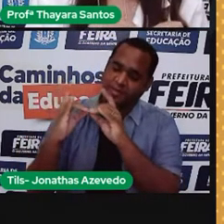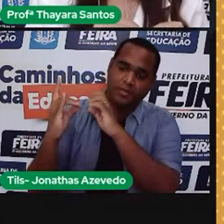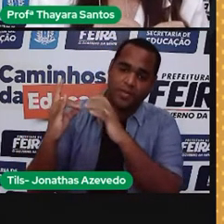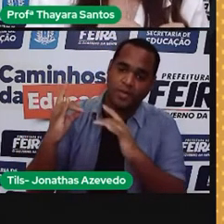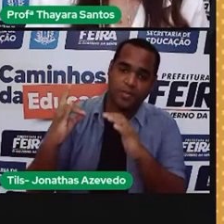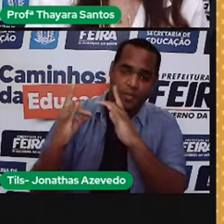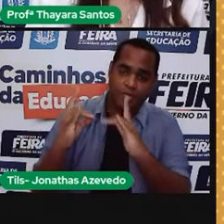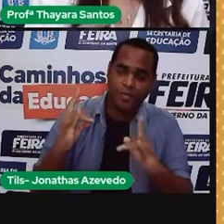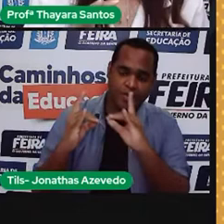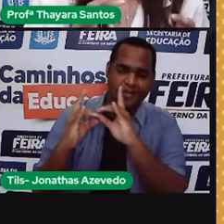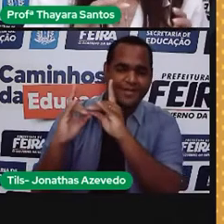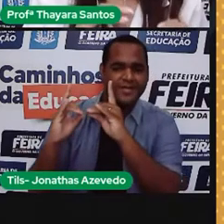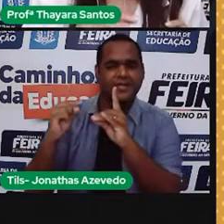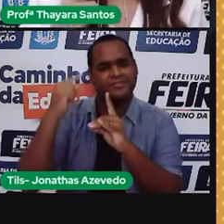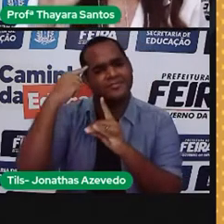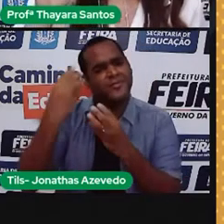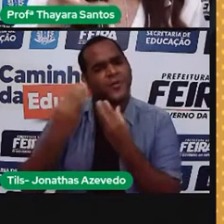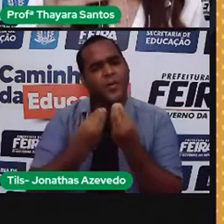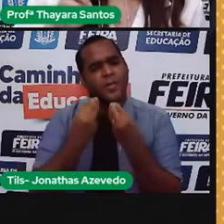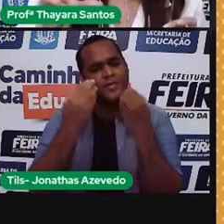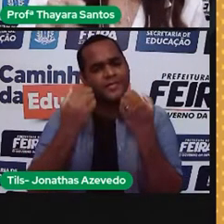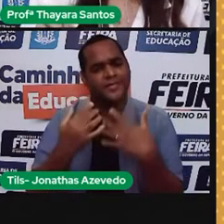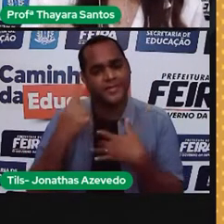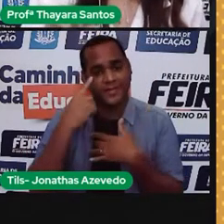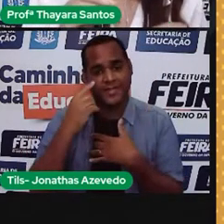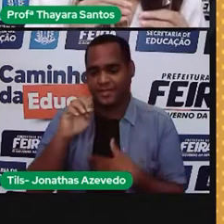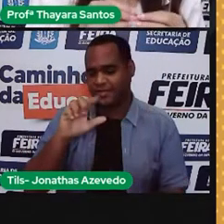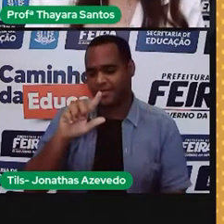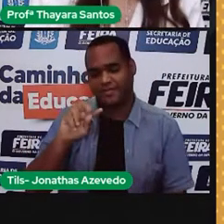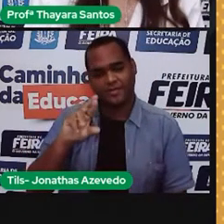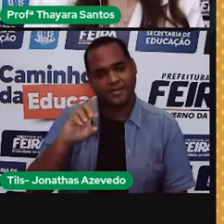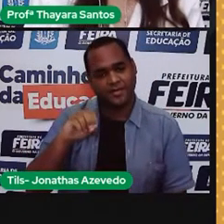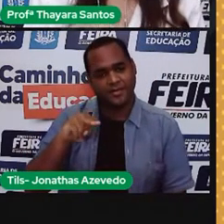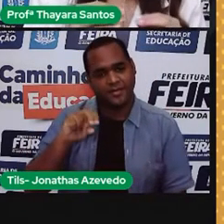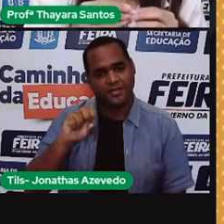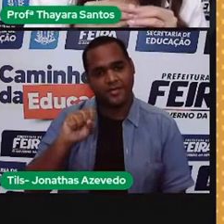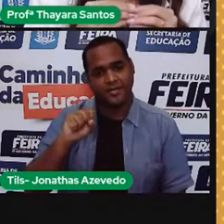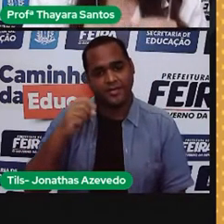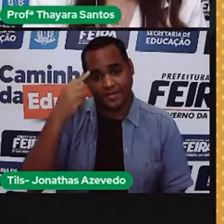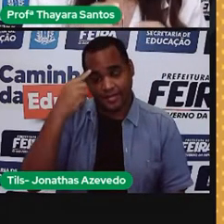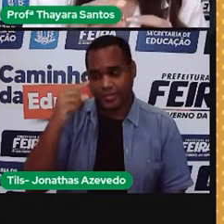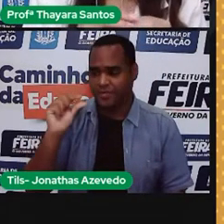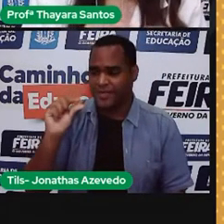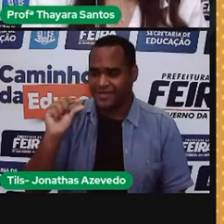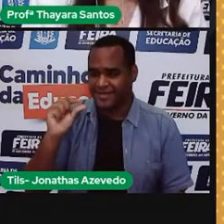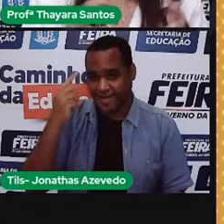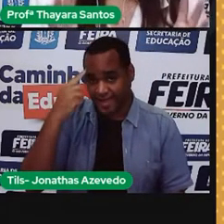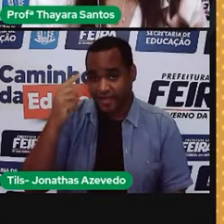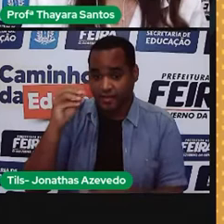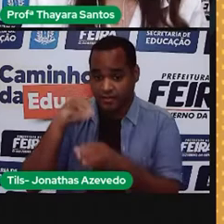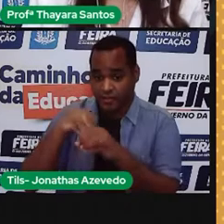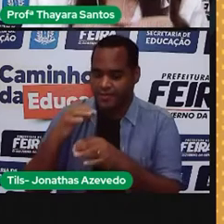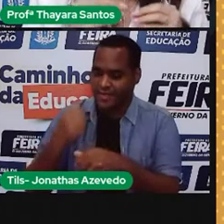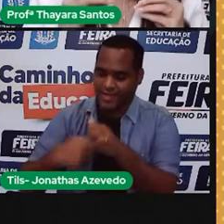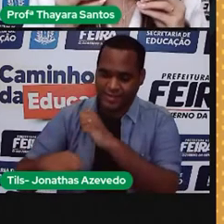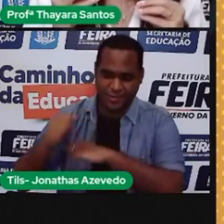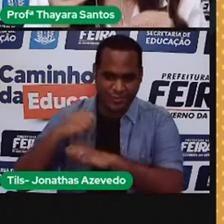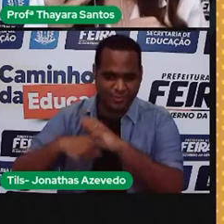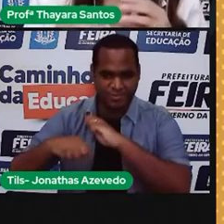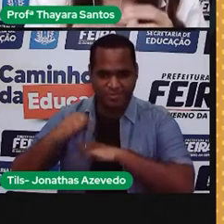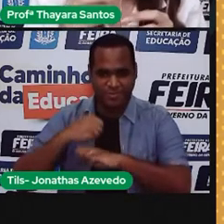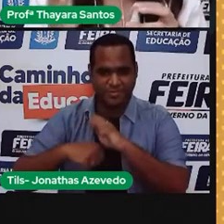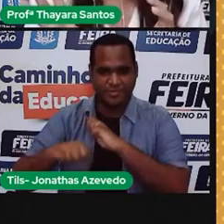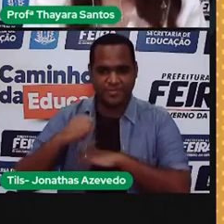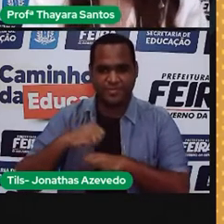passagem de corrente elétrica é justamente os elétrons, que são partículazinhas dos átomos. O átomo é aquela